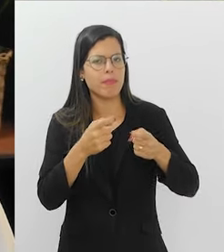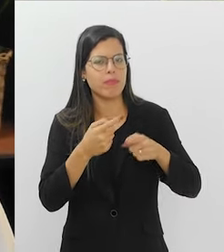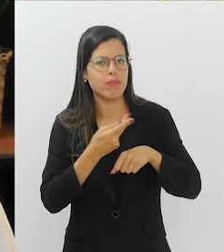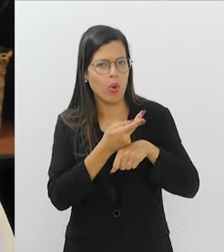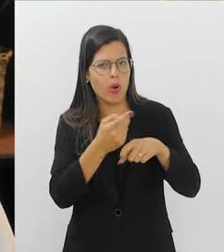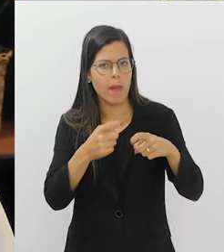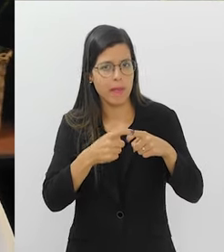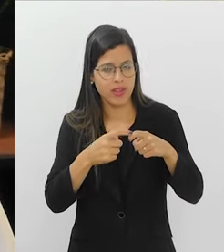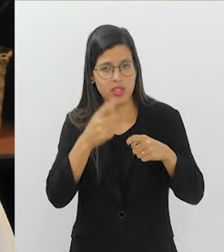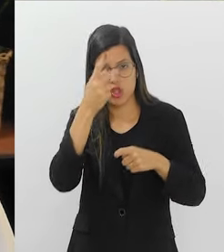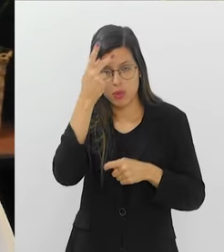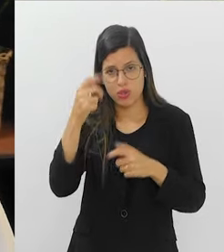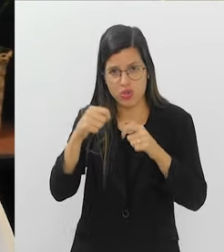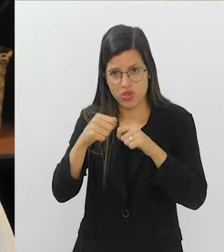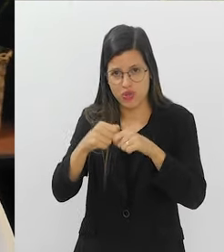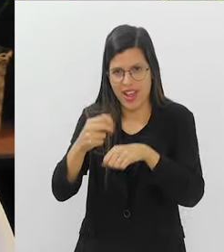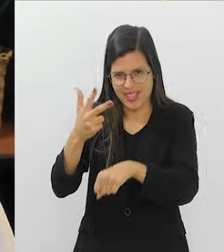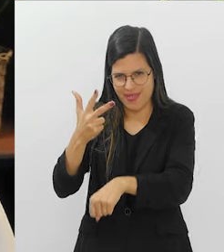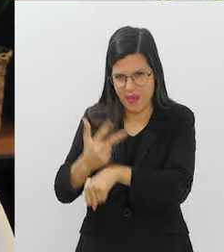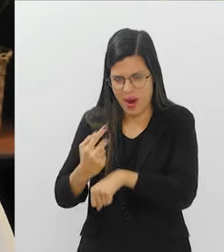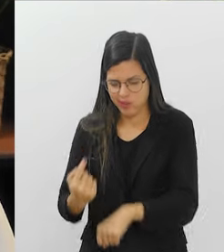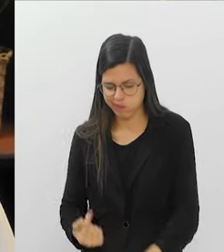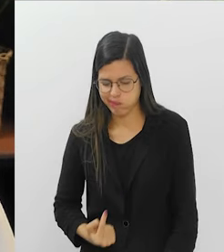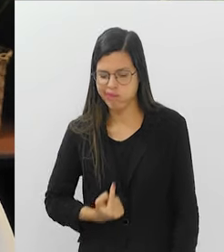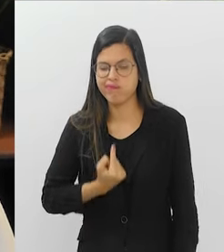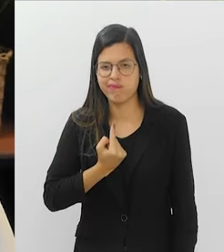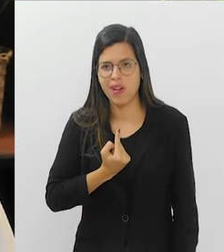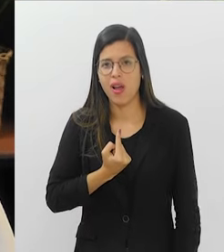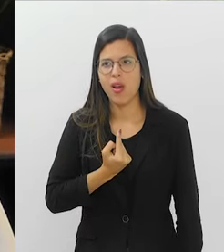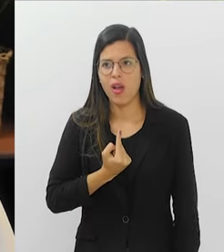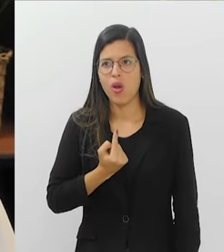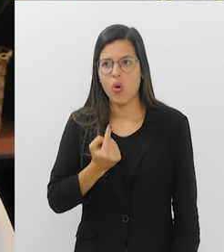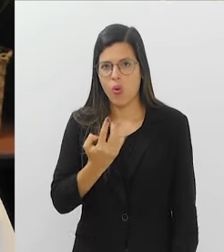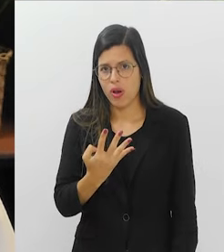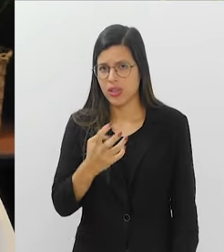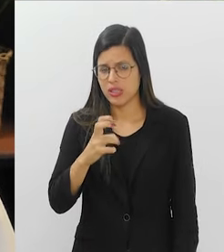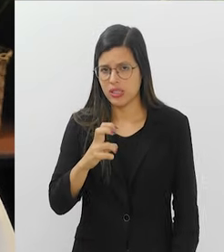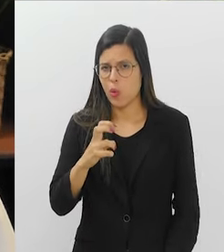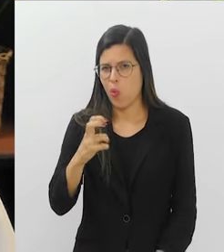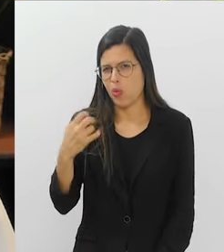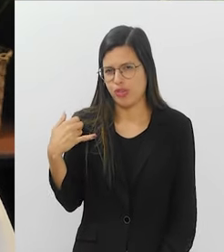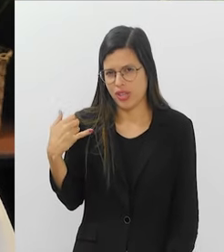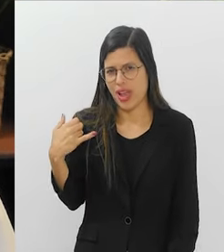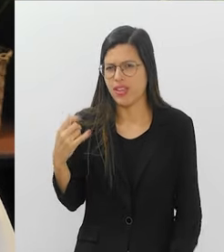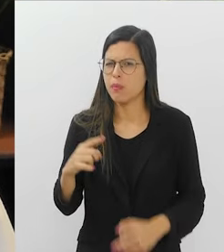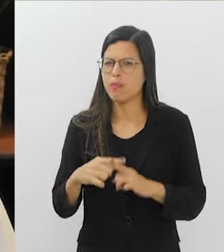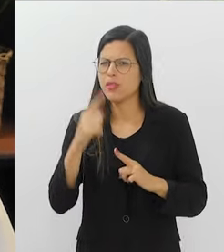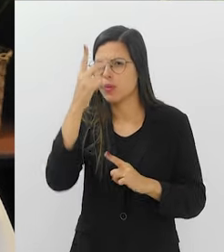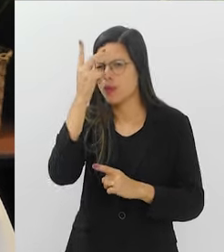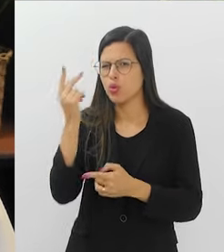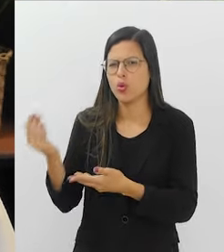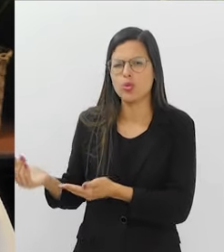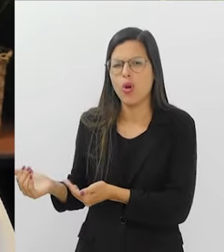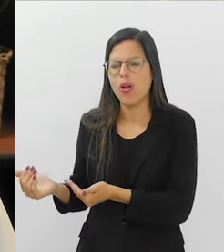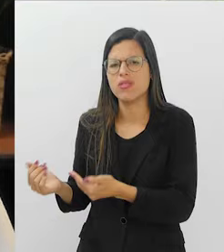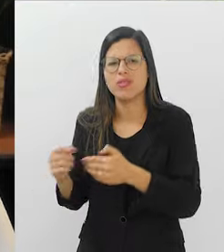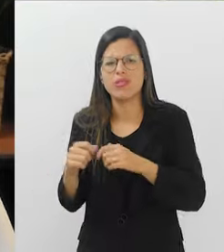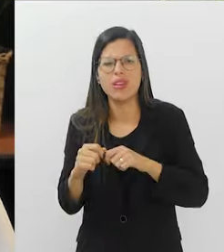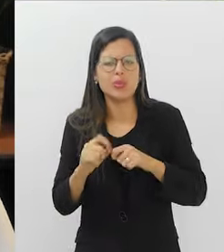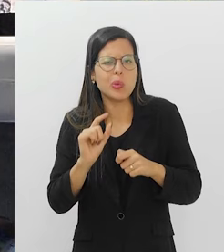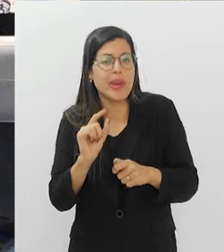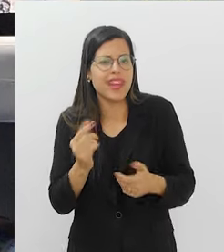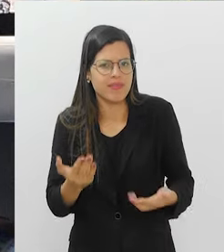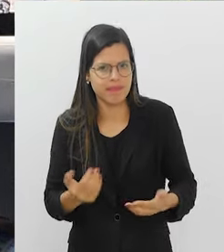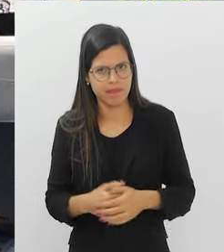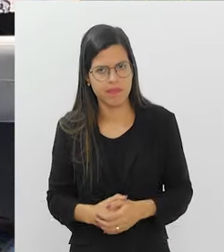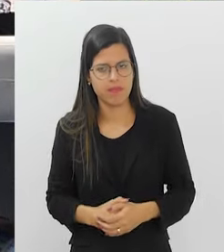Agora, as pessoas costumam fazer colonoscopia já com 45 anos. Muitos médicos têm indicado. Mas e o pessoal mais jovem? O que